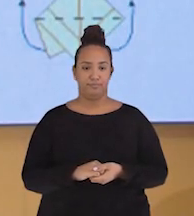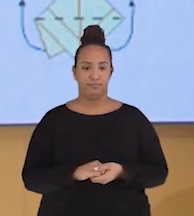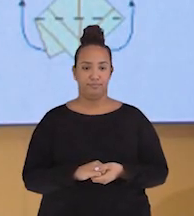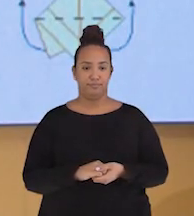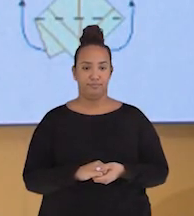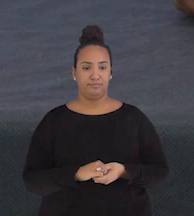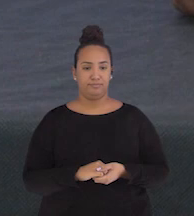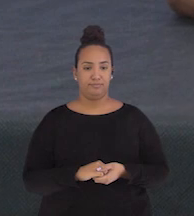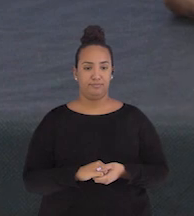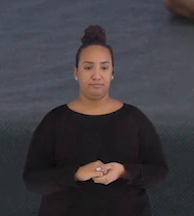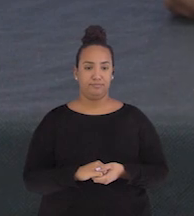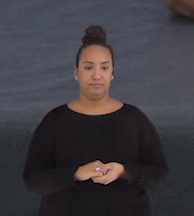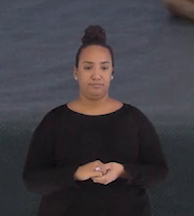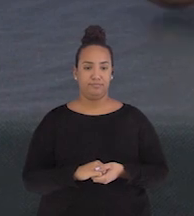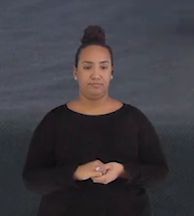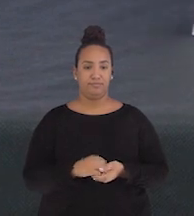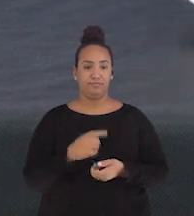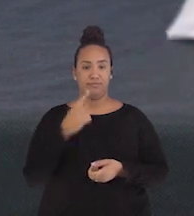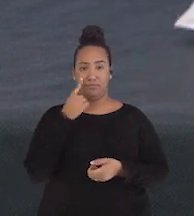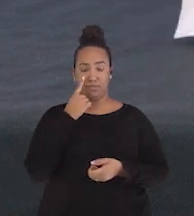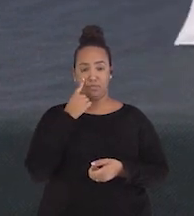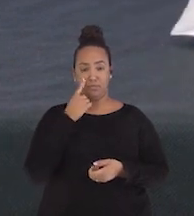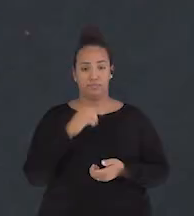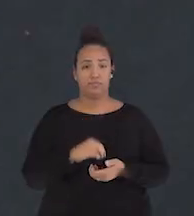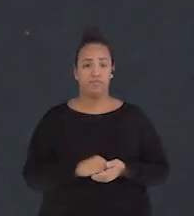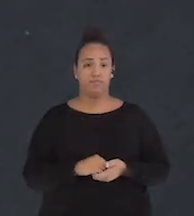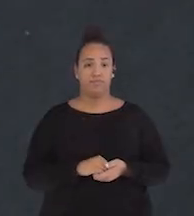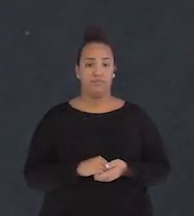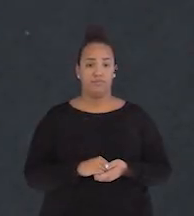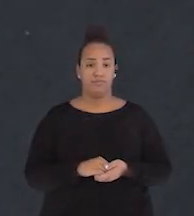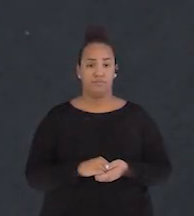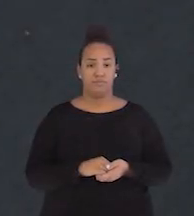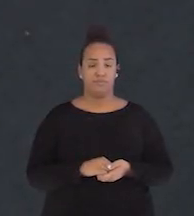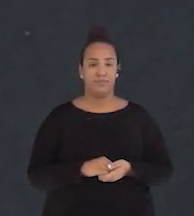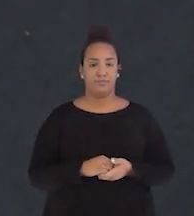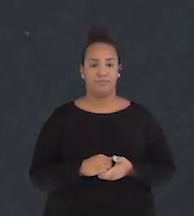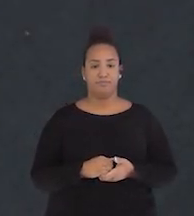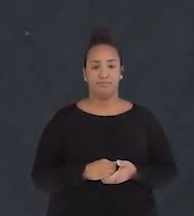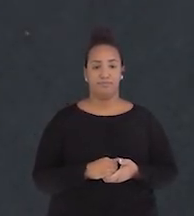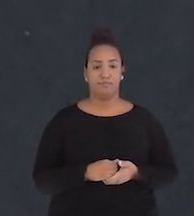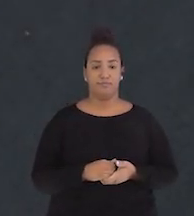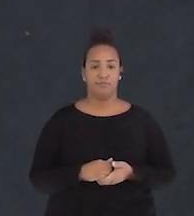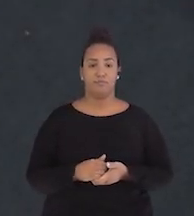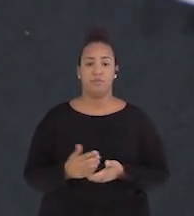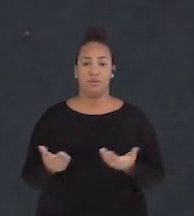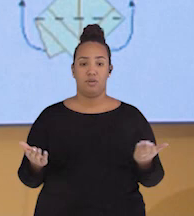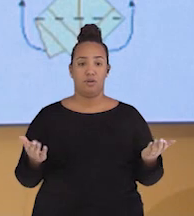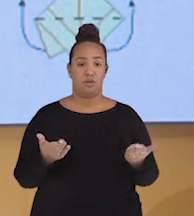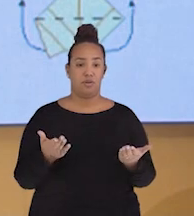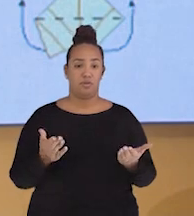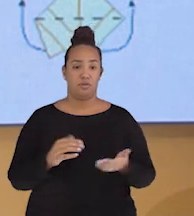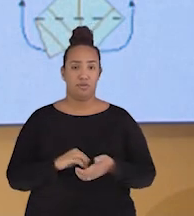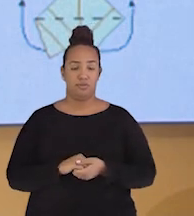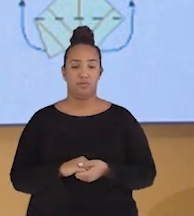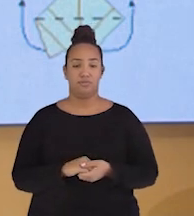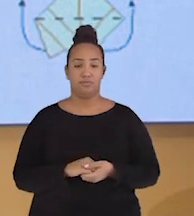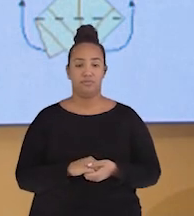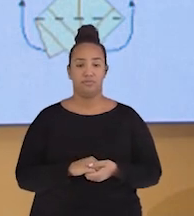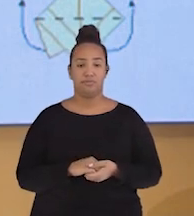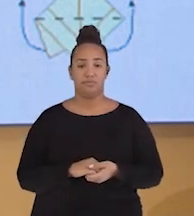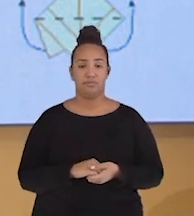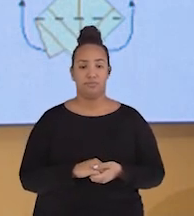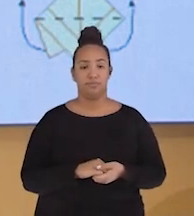Depois, aí fica aberta uma pontinha. Com essa pontinha aqui não tá aberta, você